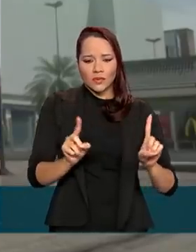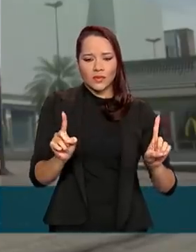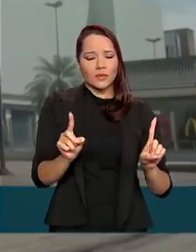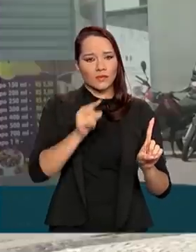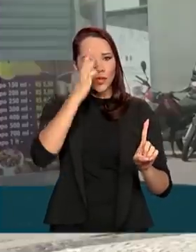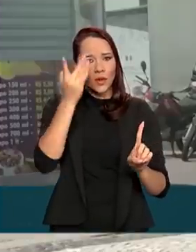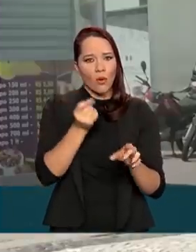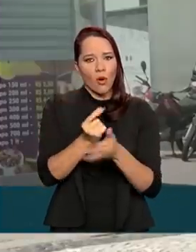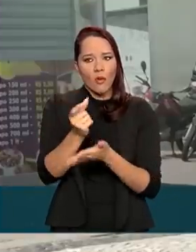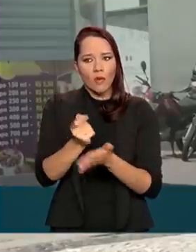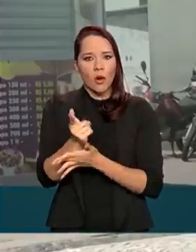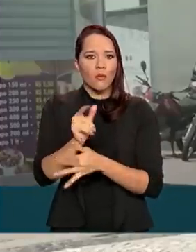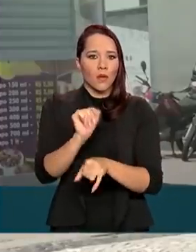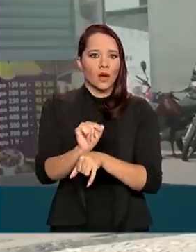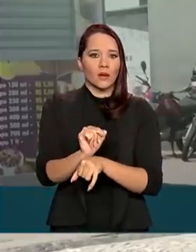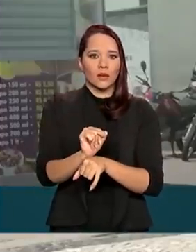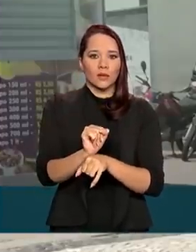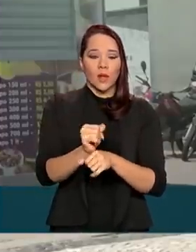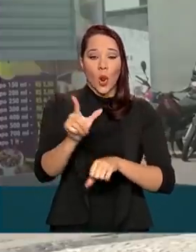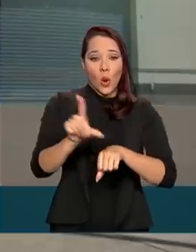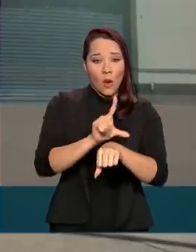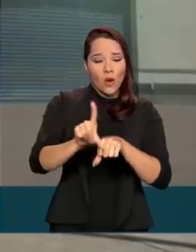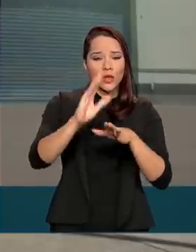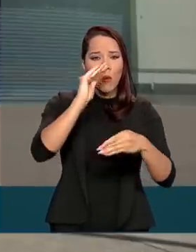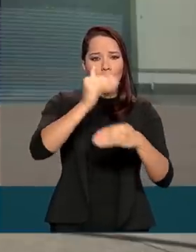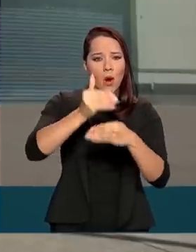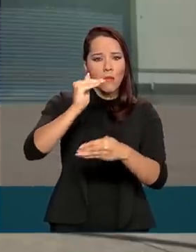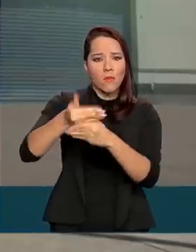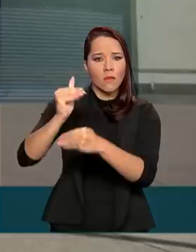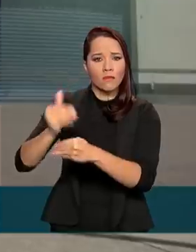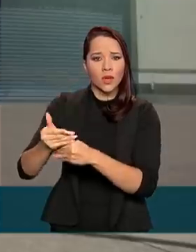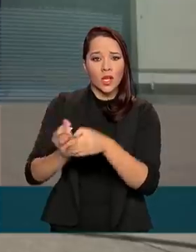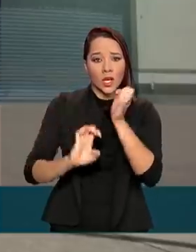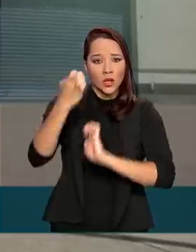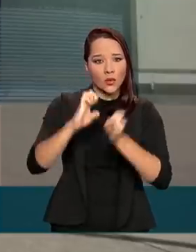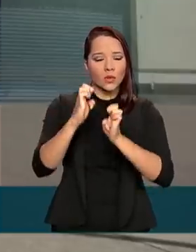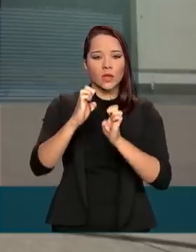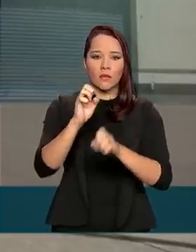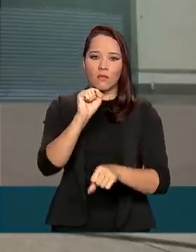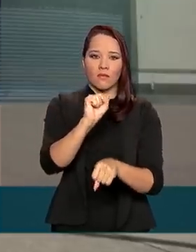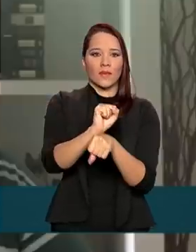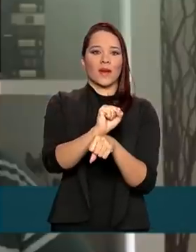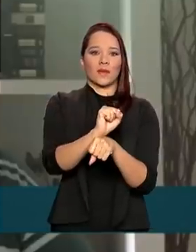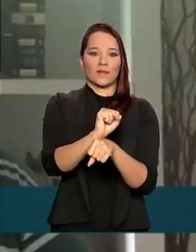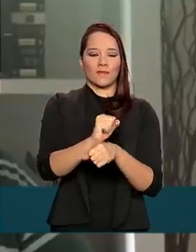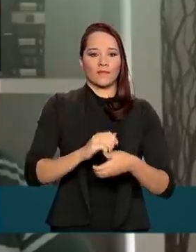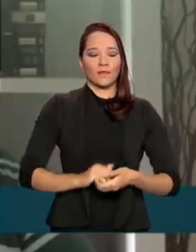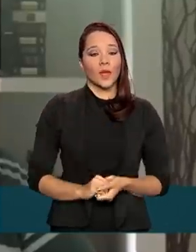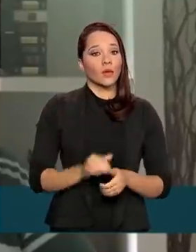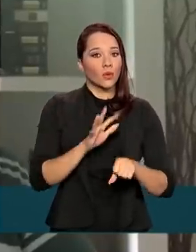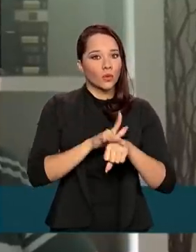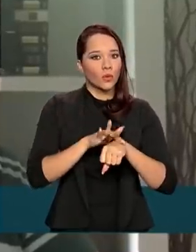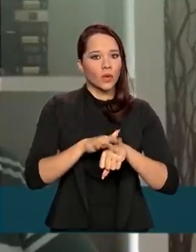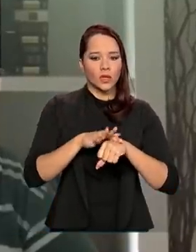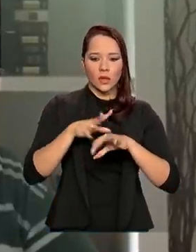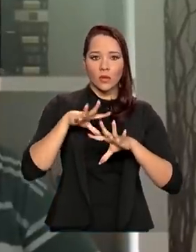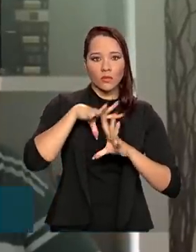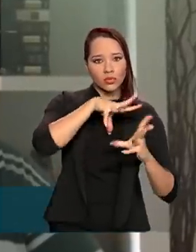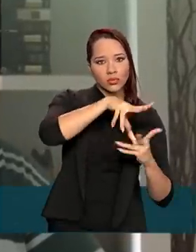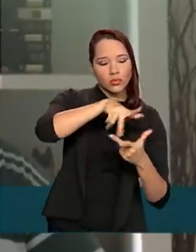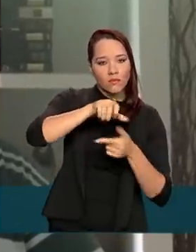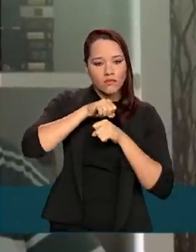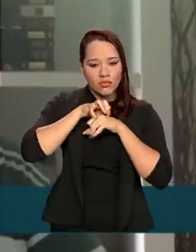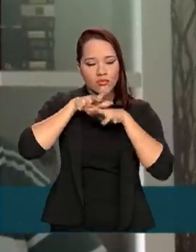consumidores. O comércio fechou as portas e muitas indústrias paralisaram a produção. Uma doença que se espalhou pelo mundo